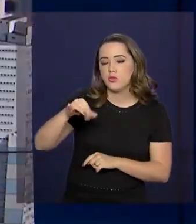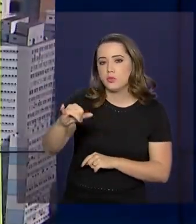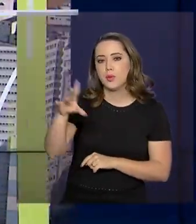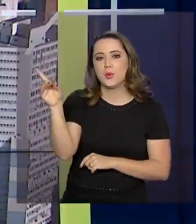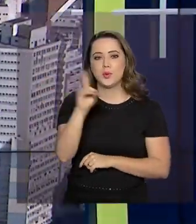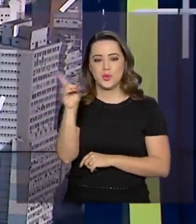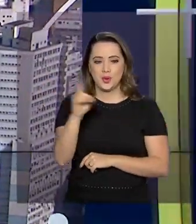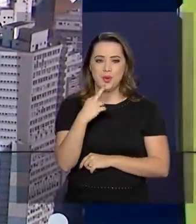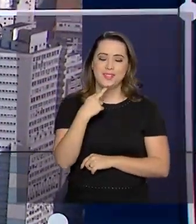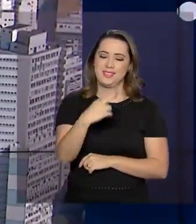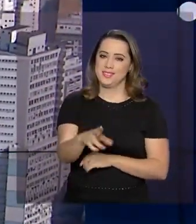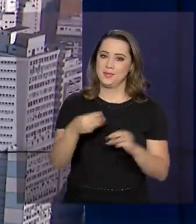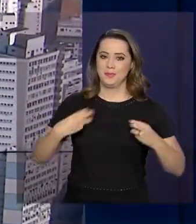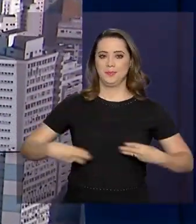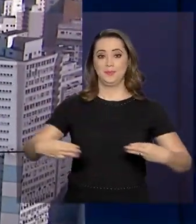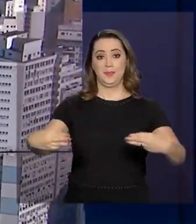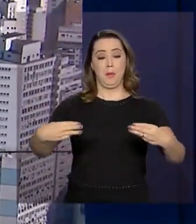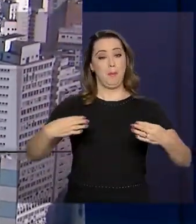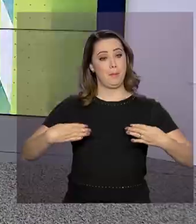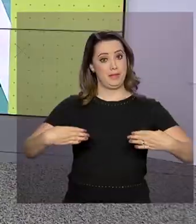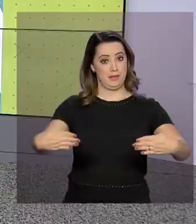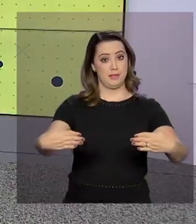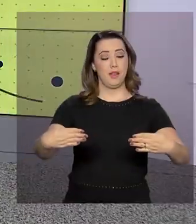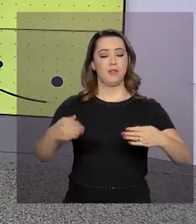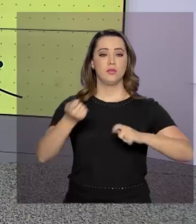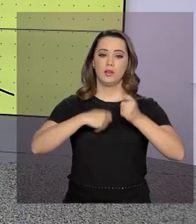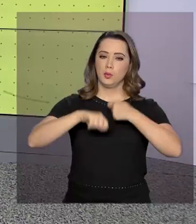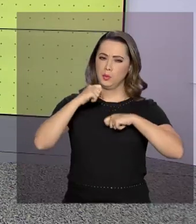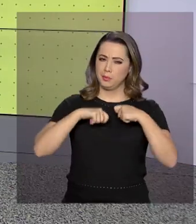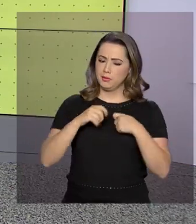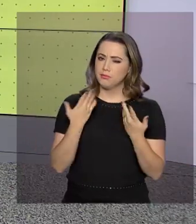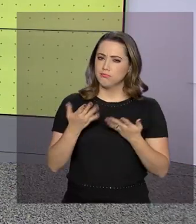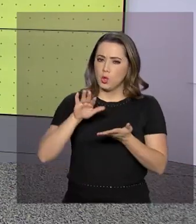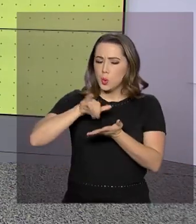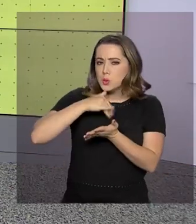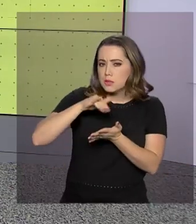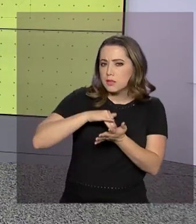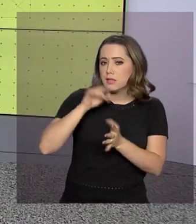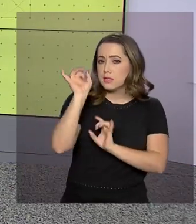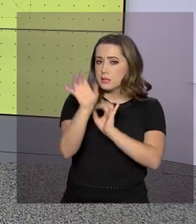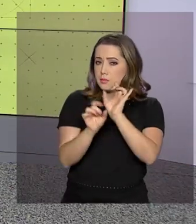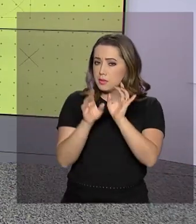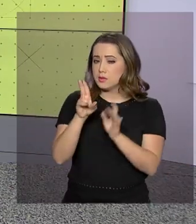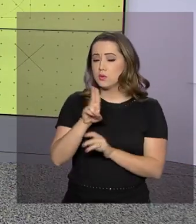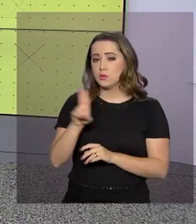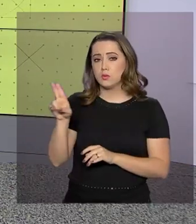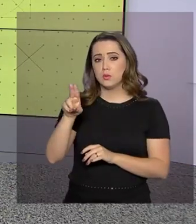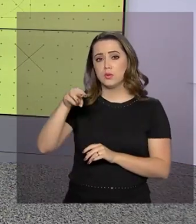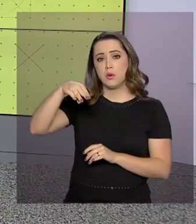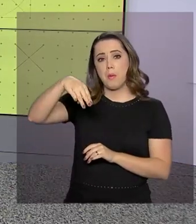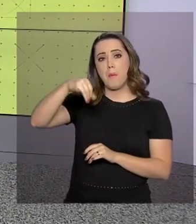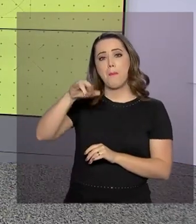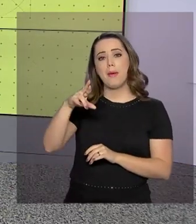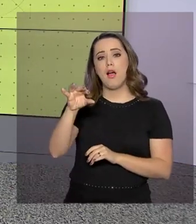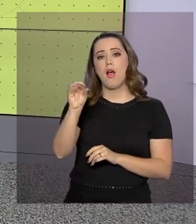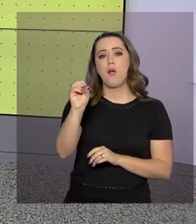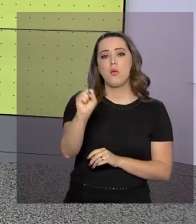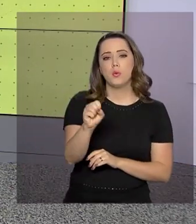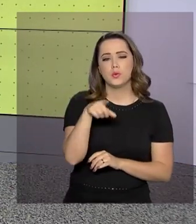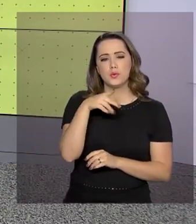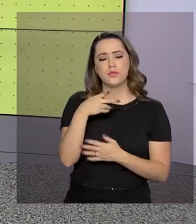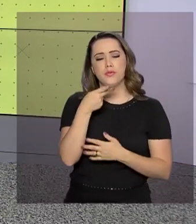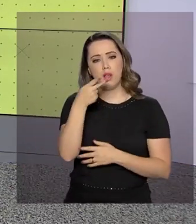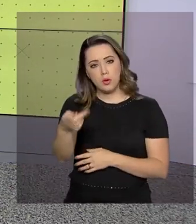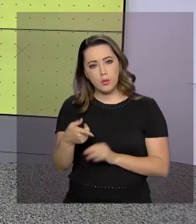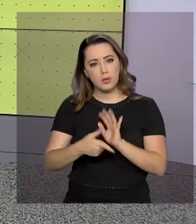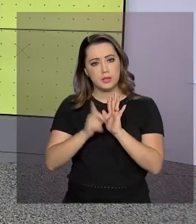divulgado hoje pelo Ministério da Economia. O secretário especial, Marcos Troirro, afirmou em coletiva agora